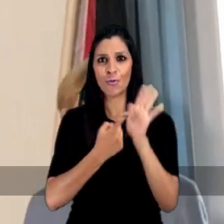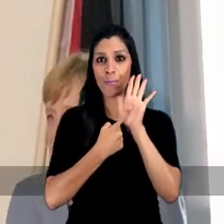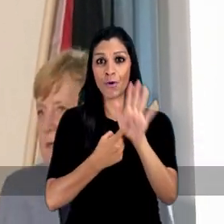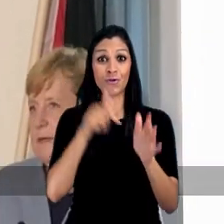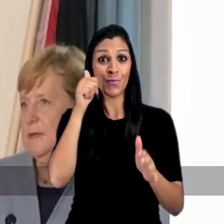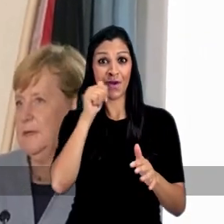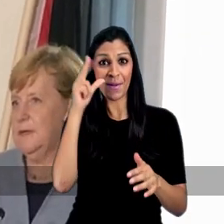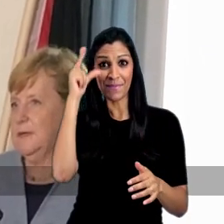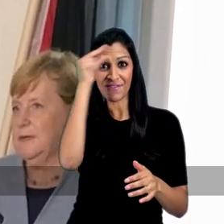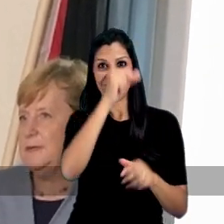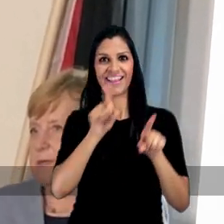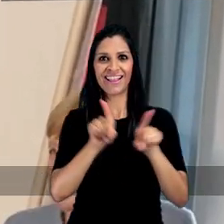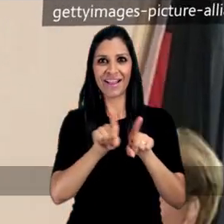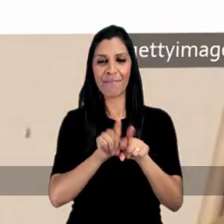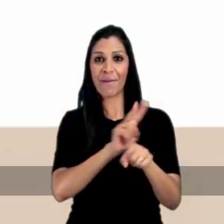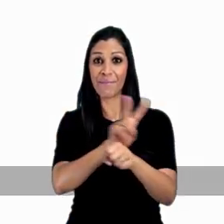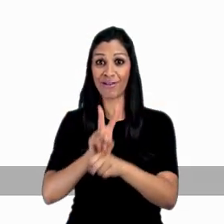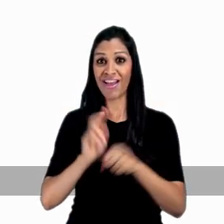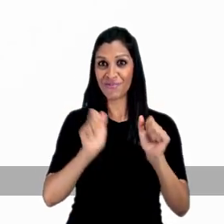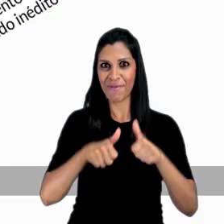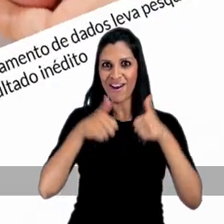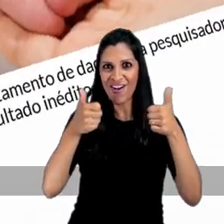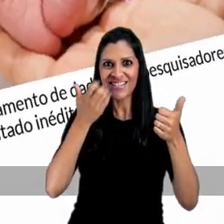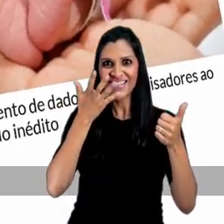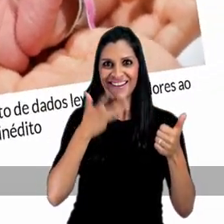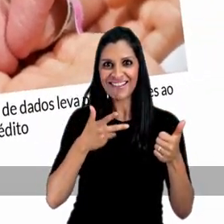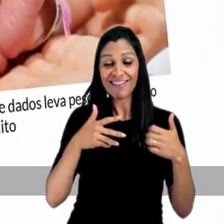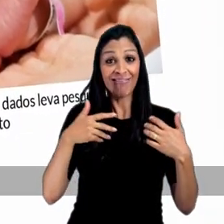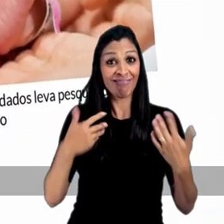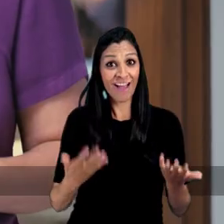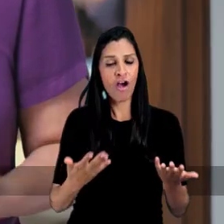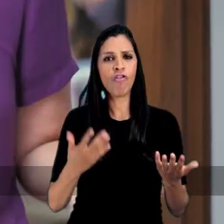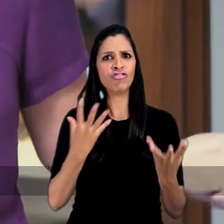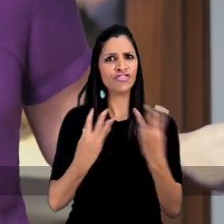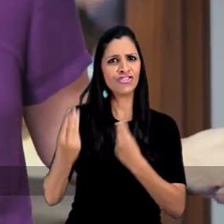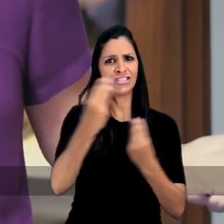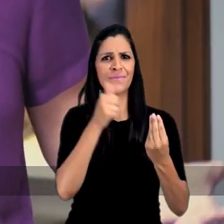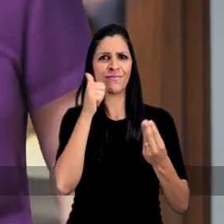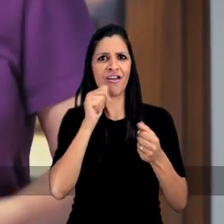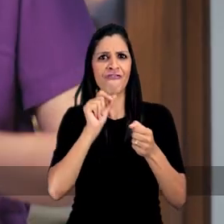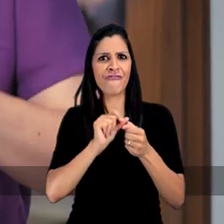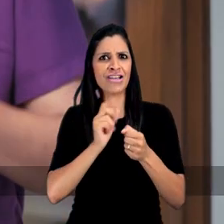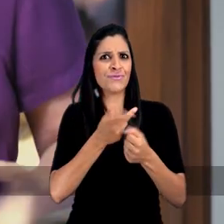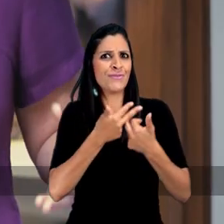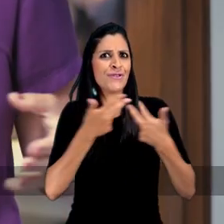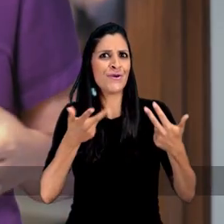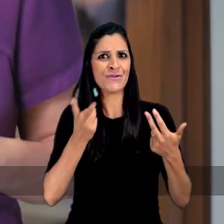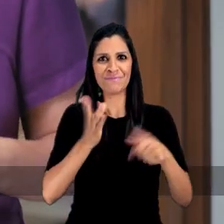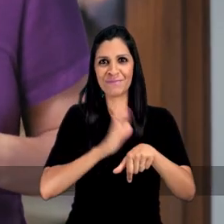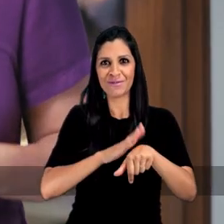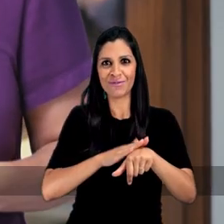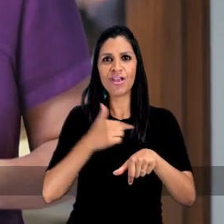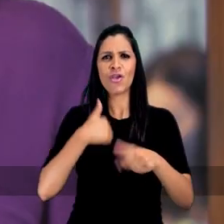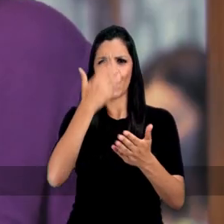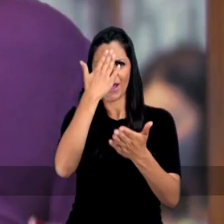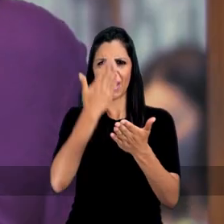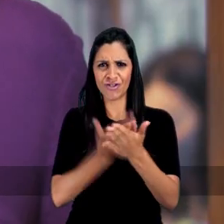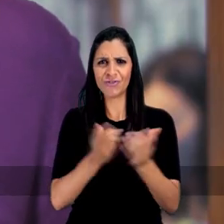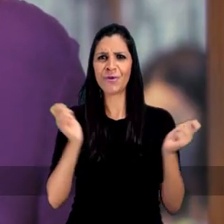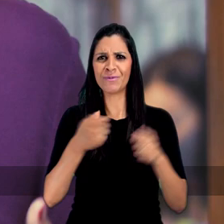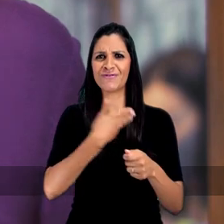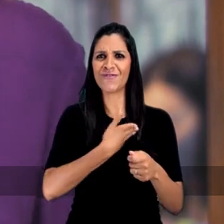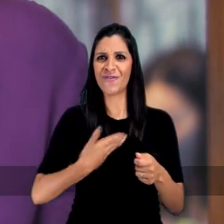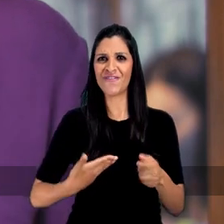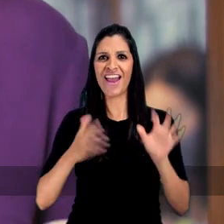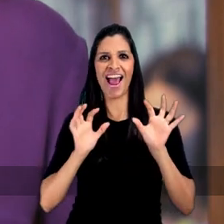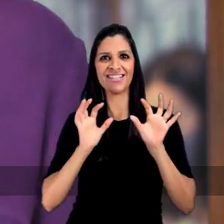estudos mostram que mulheres prefeitas também protegem melhor as crianças? Dizem que nós mulheres fazemos muitas coisas ao mesmo tempo. Eu